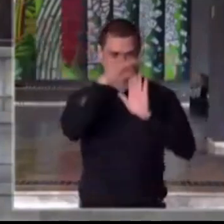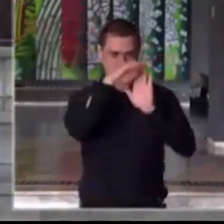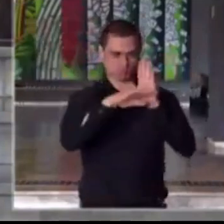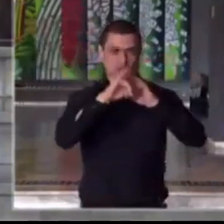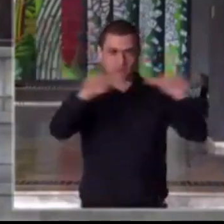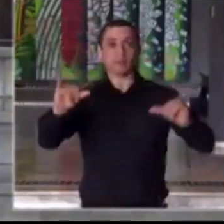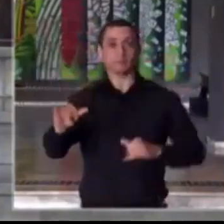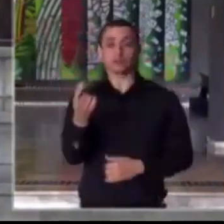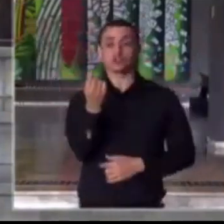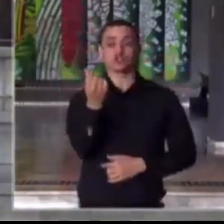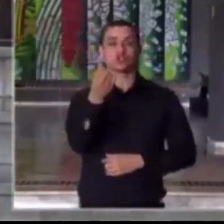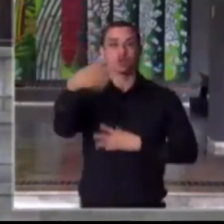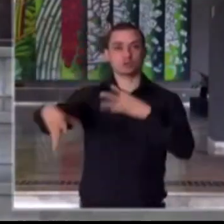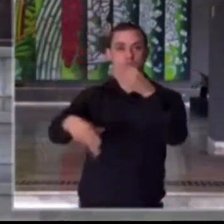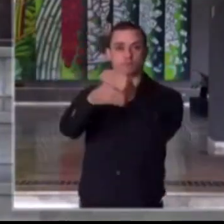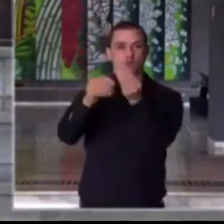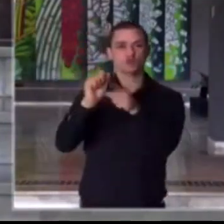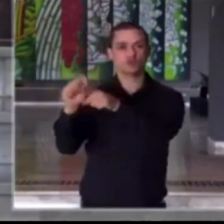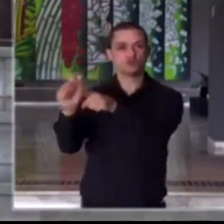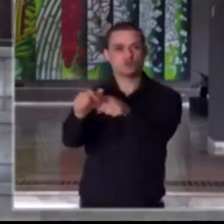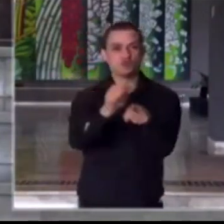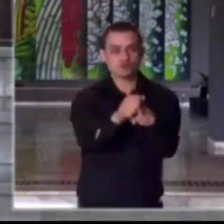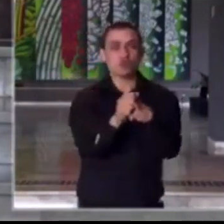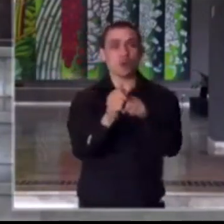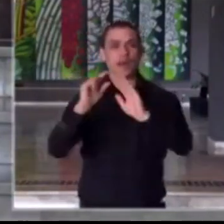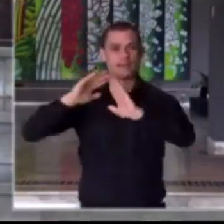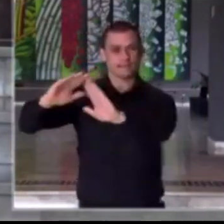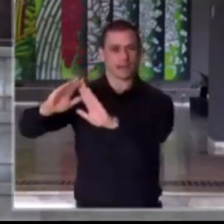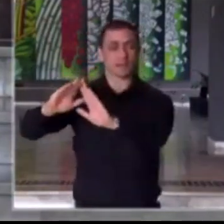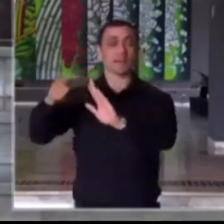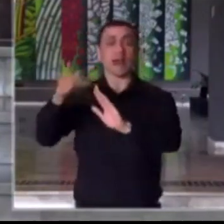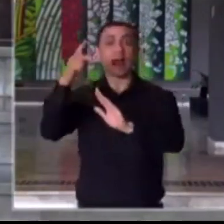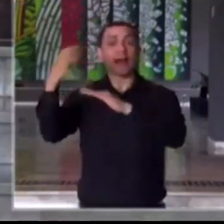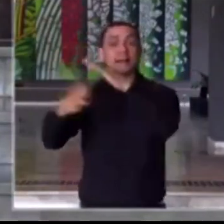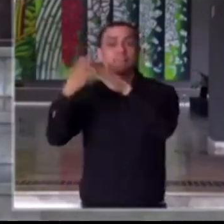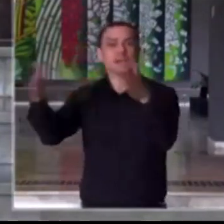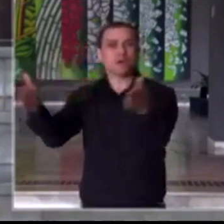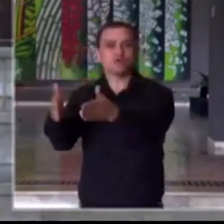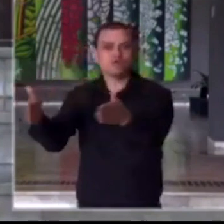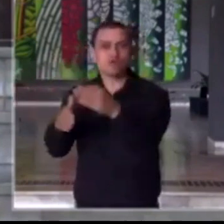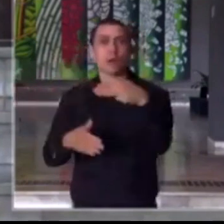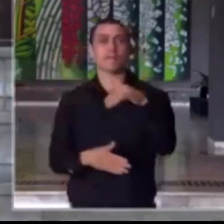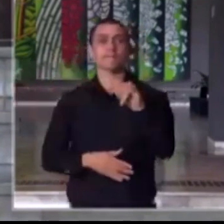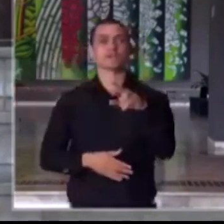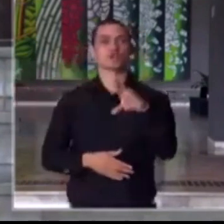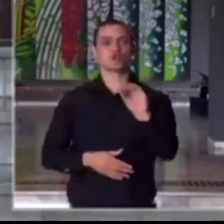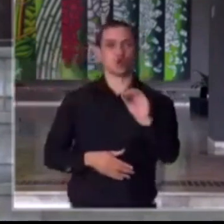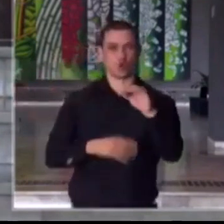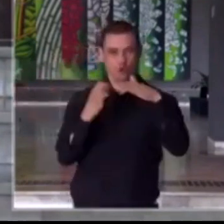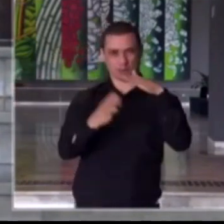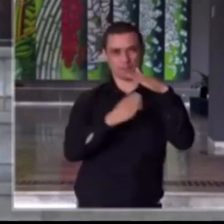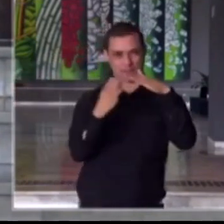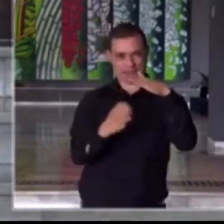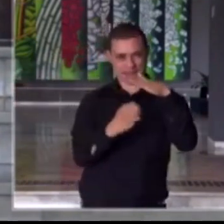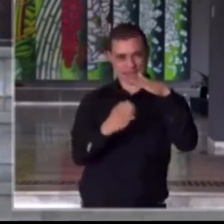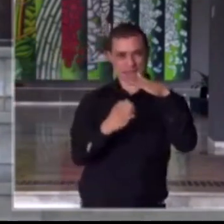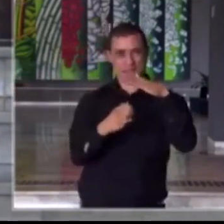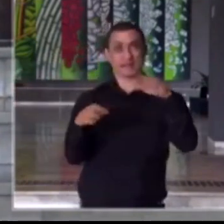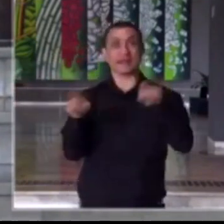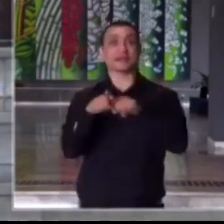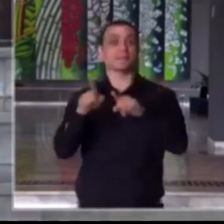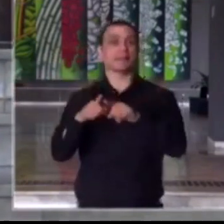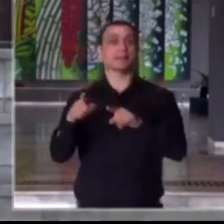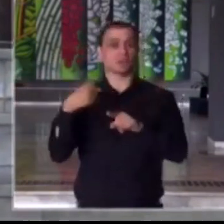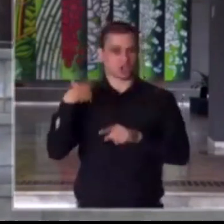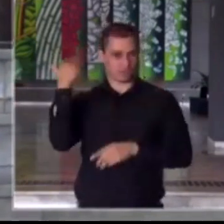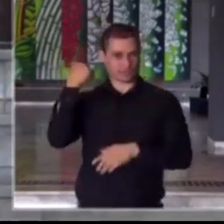Crédito suplementar para o atendimento ao microcrédito, aos microempreendedores. Nós já